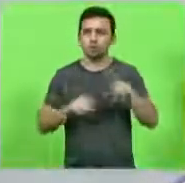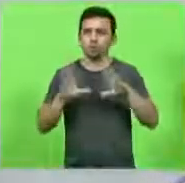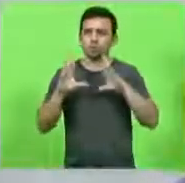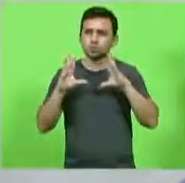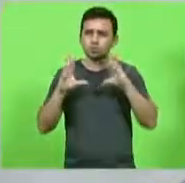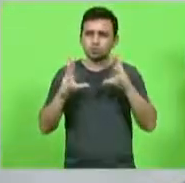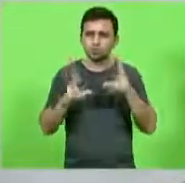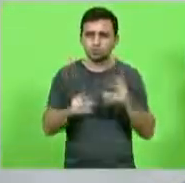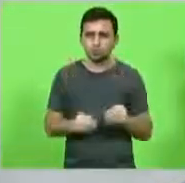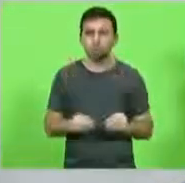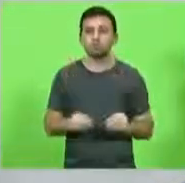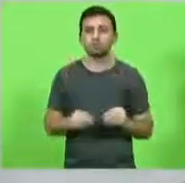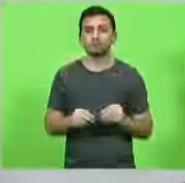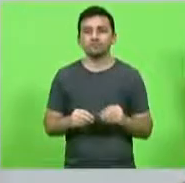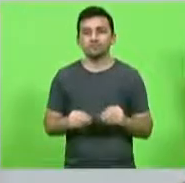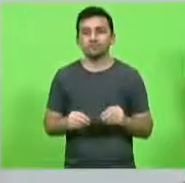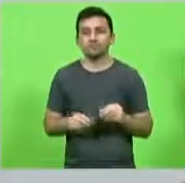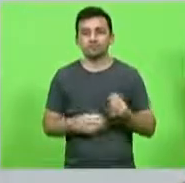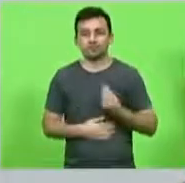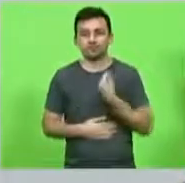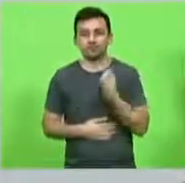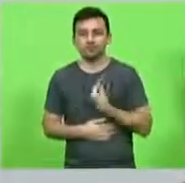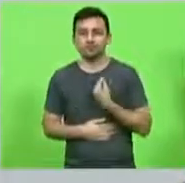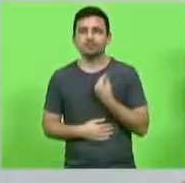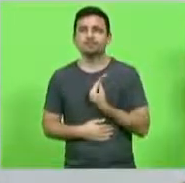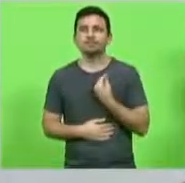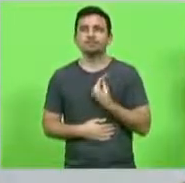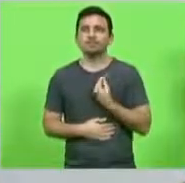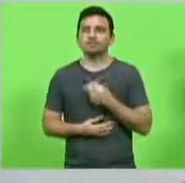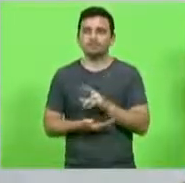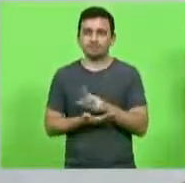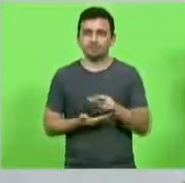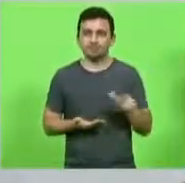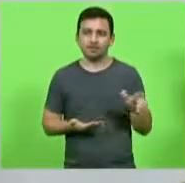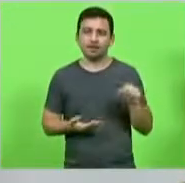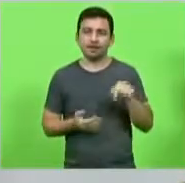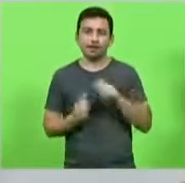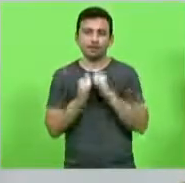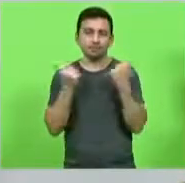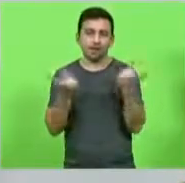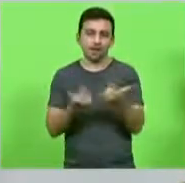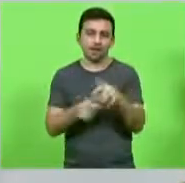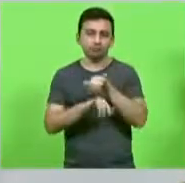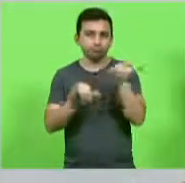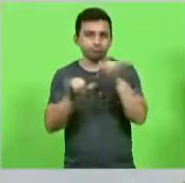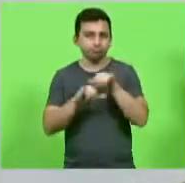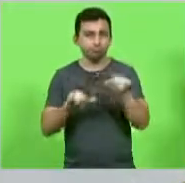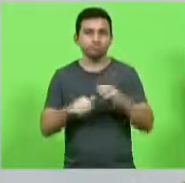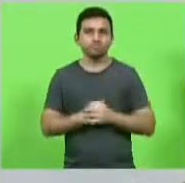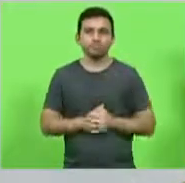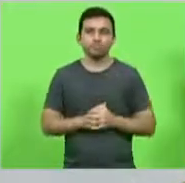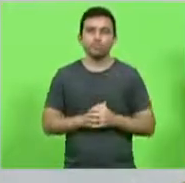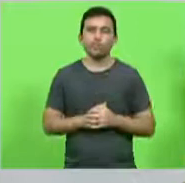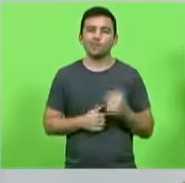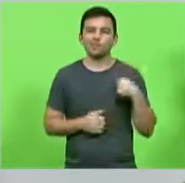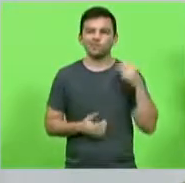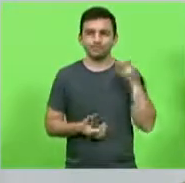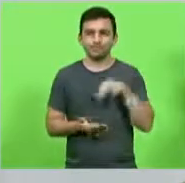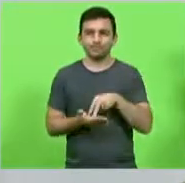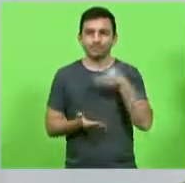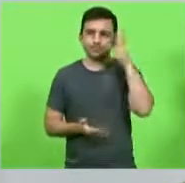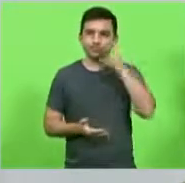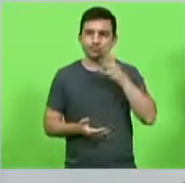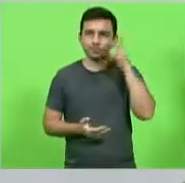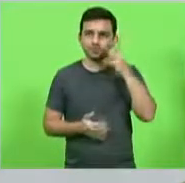que se faz presente nos vários canais que a assembleia atua senhor presidente o me faz vir à